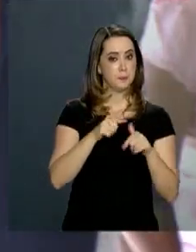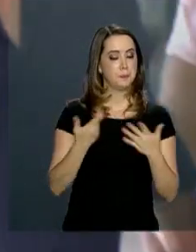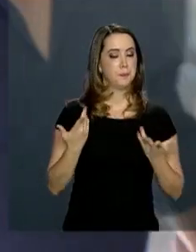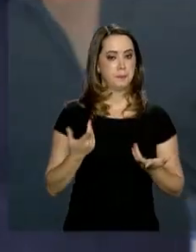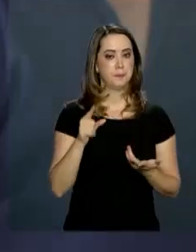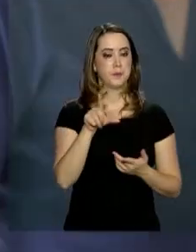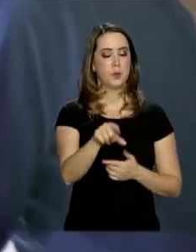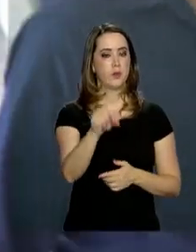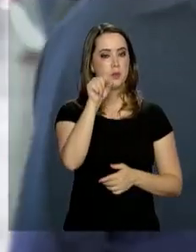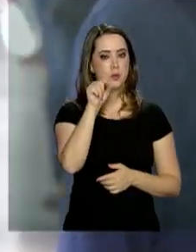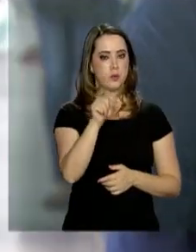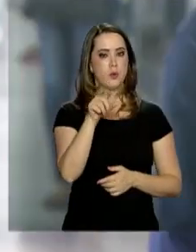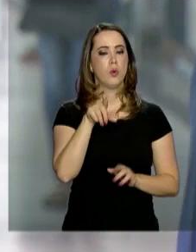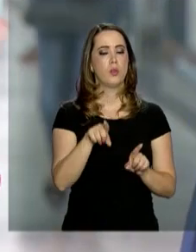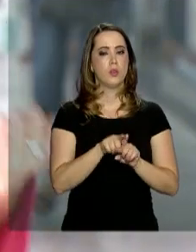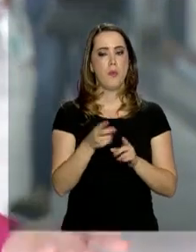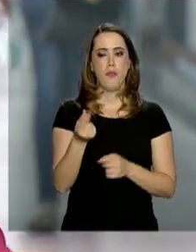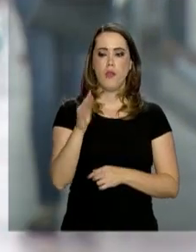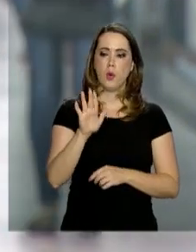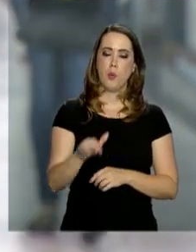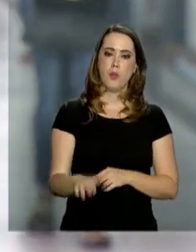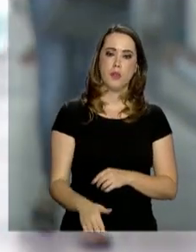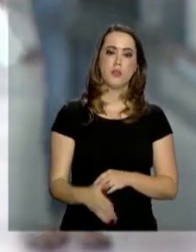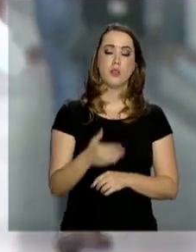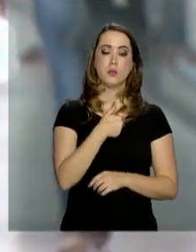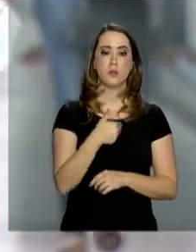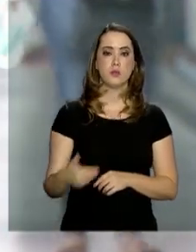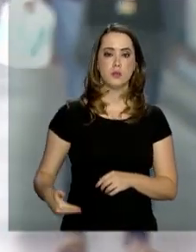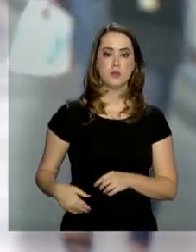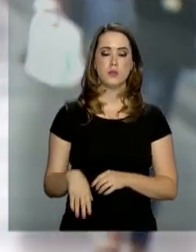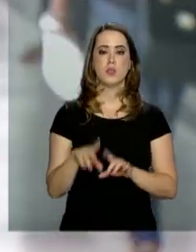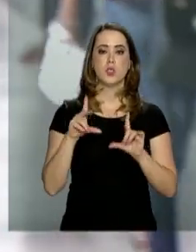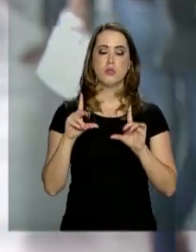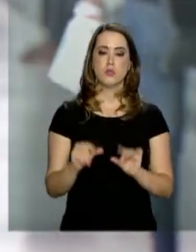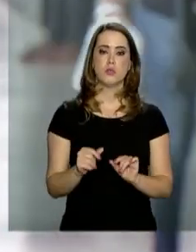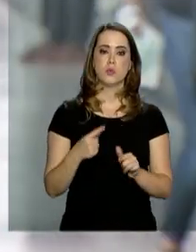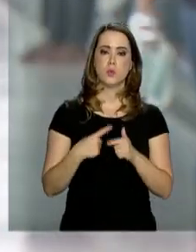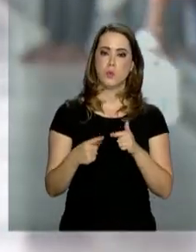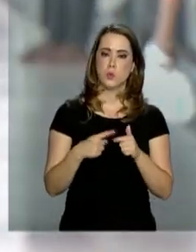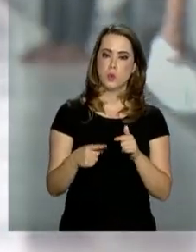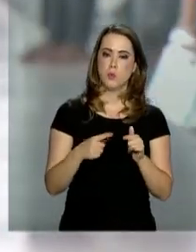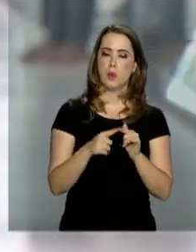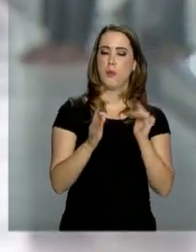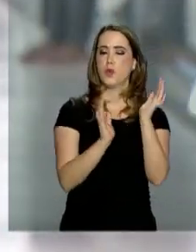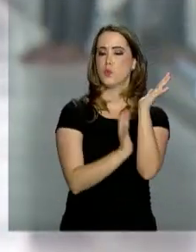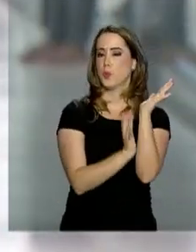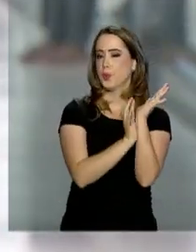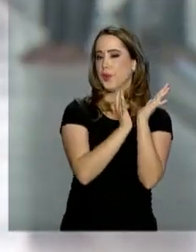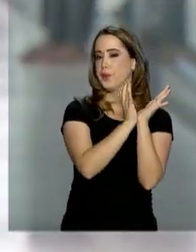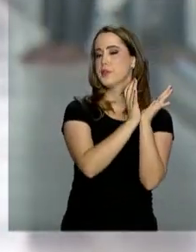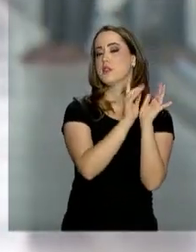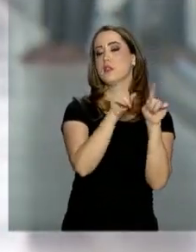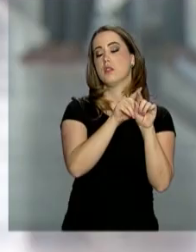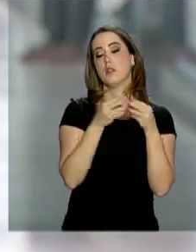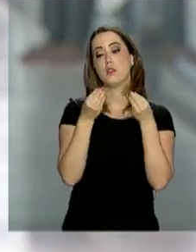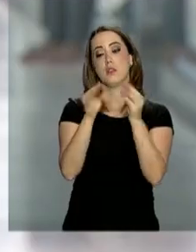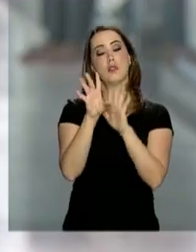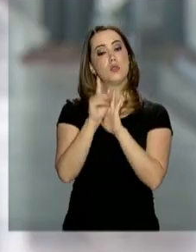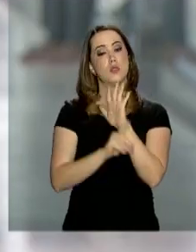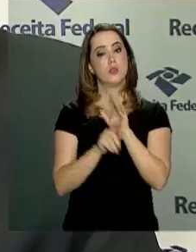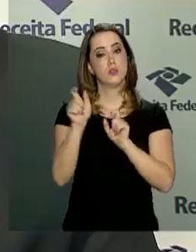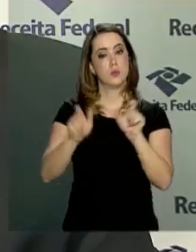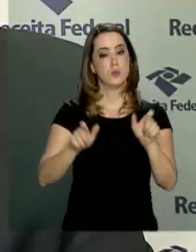A decisão, além de custar menos ao governo, vai reduzir a burocracia para as empresas e garantir direitos ao